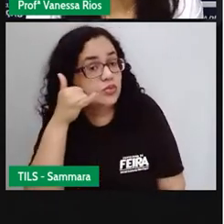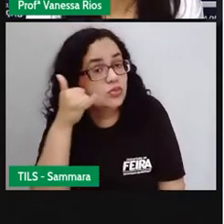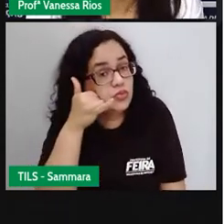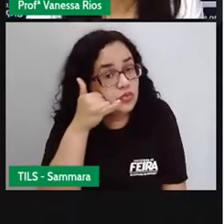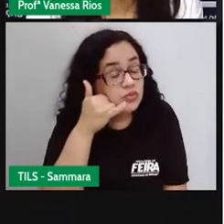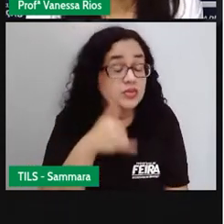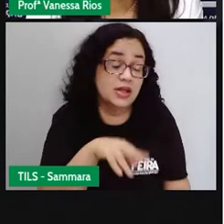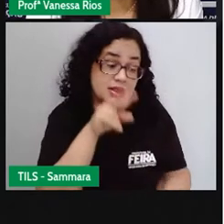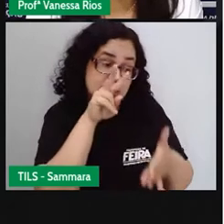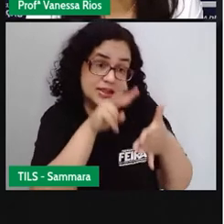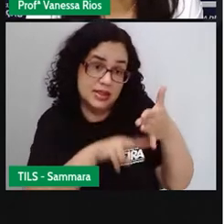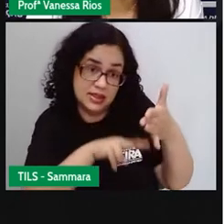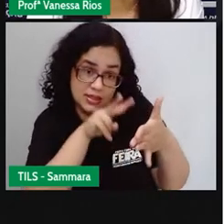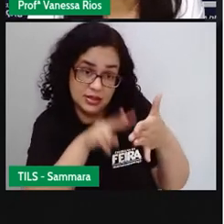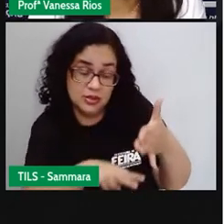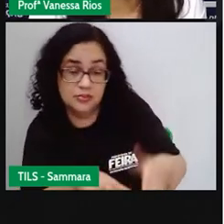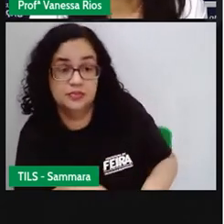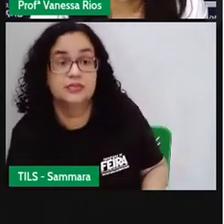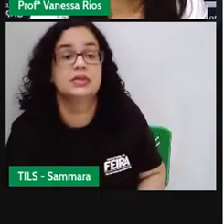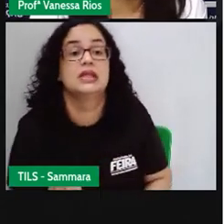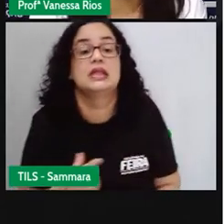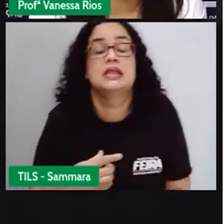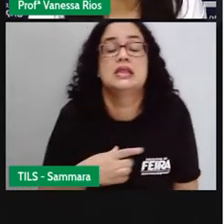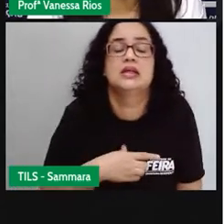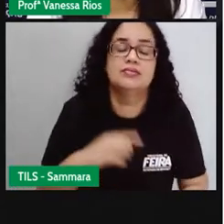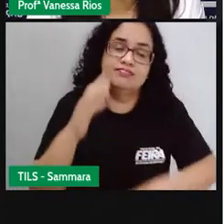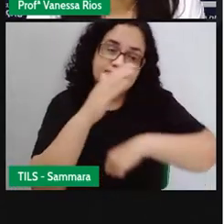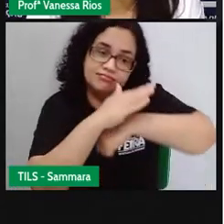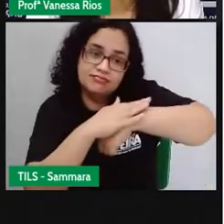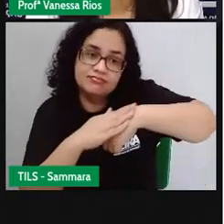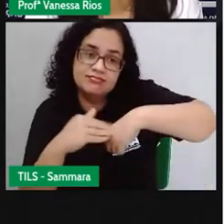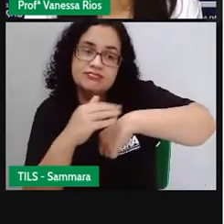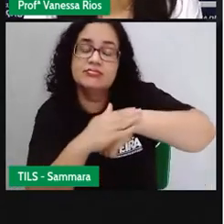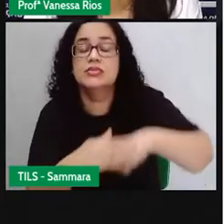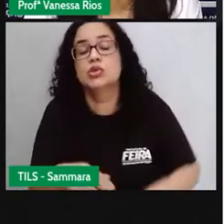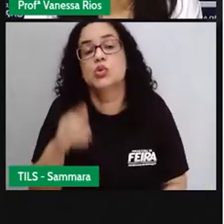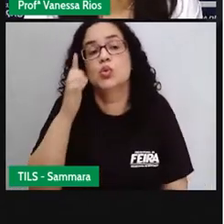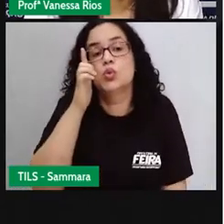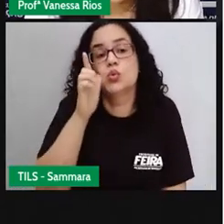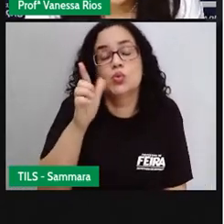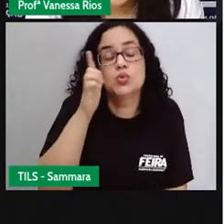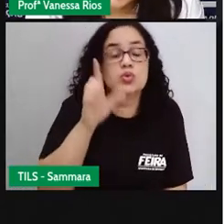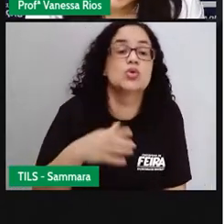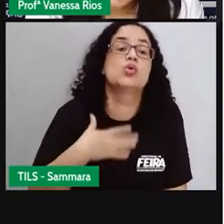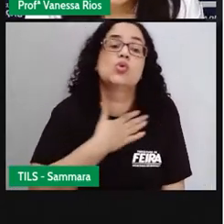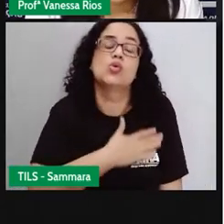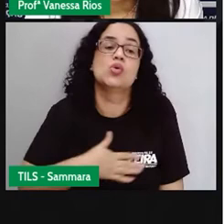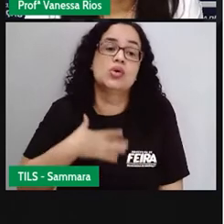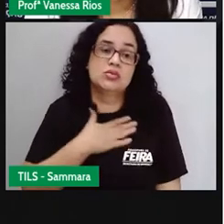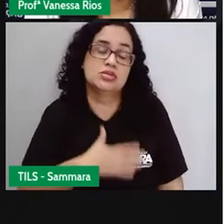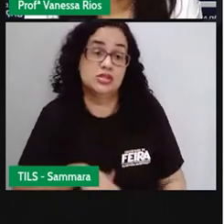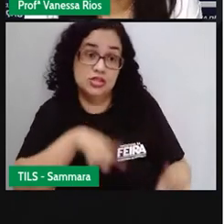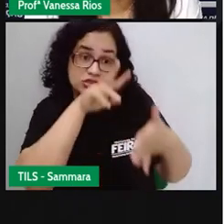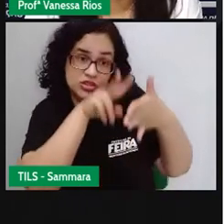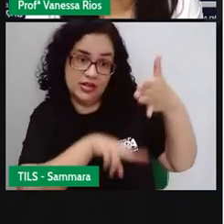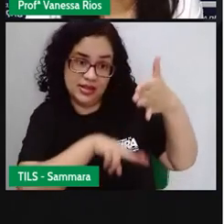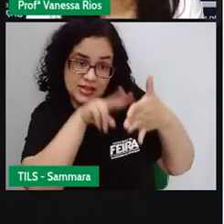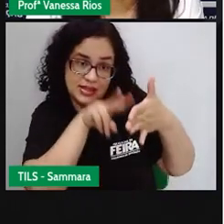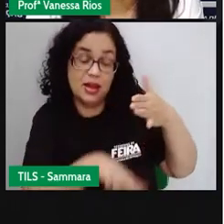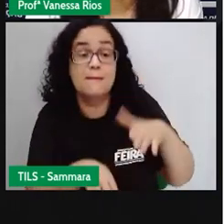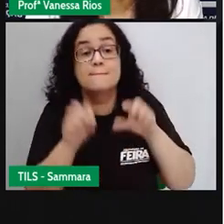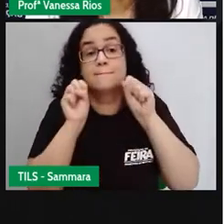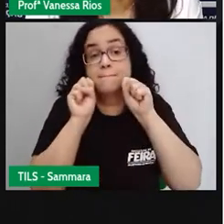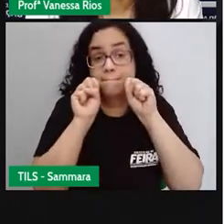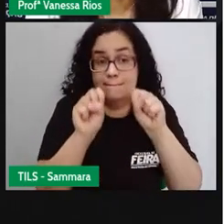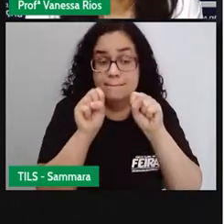O ato de ler, ele exige afeto, né? Você vai conseguir gostar de ler. Então, é algo que a gente